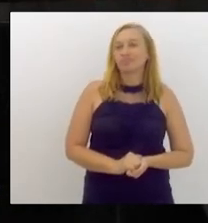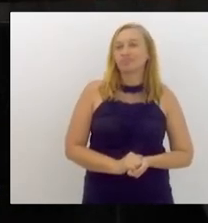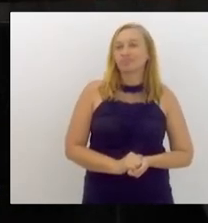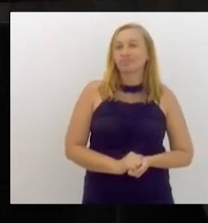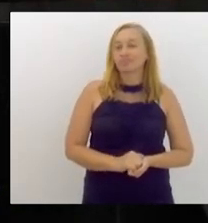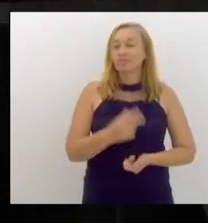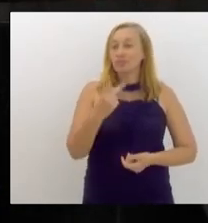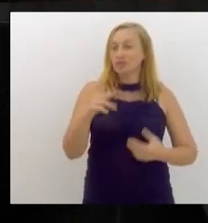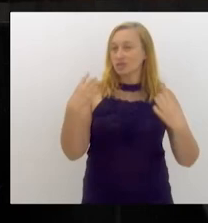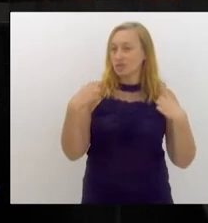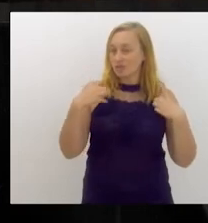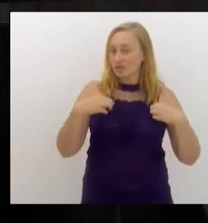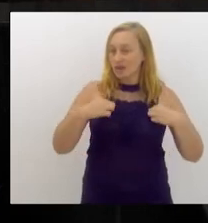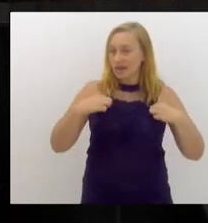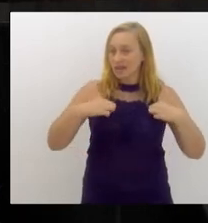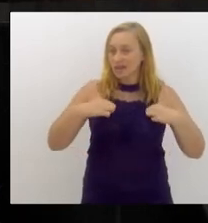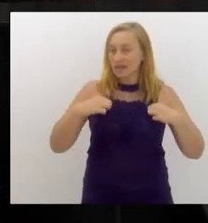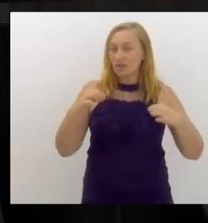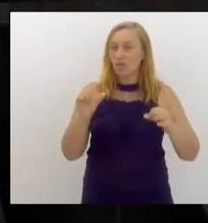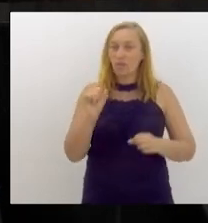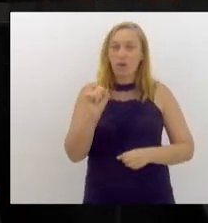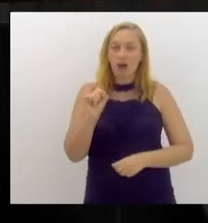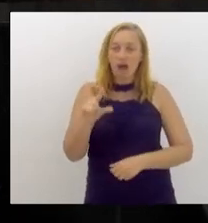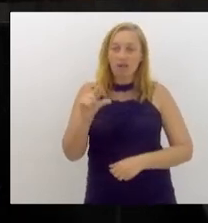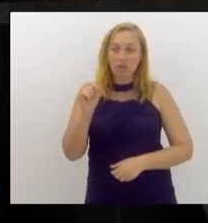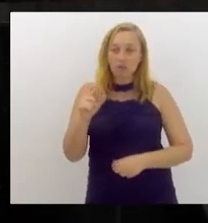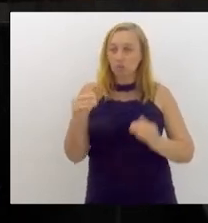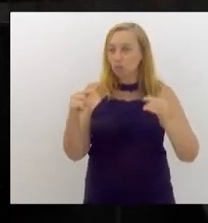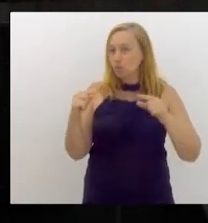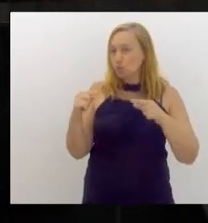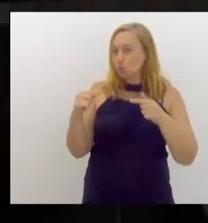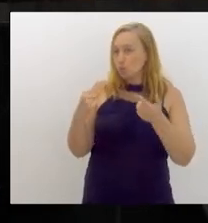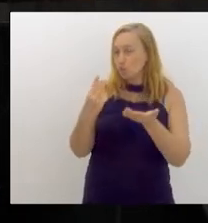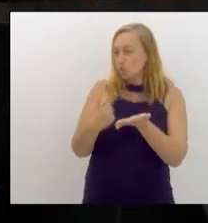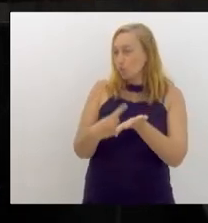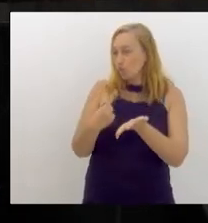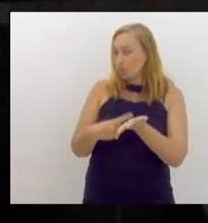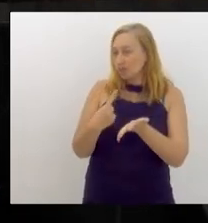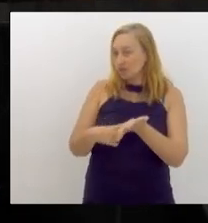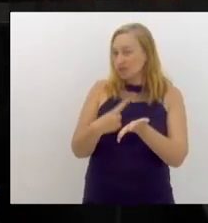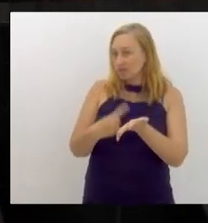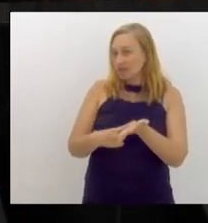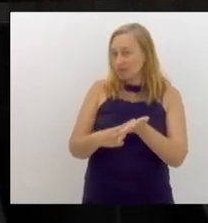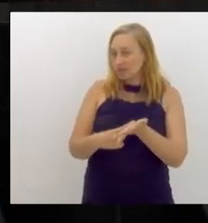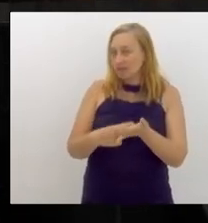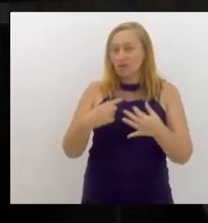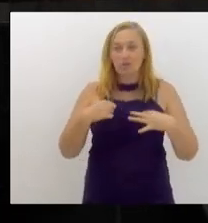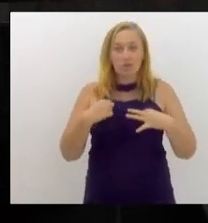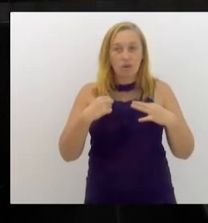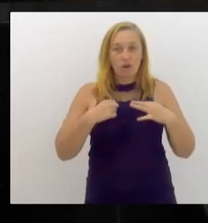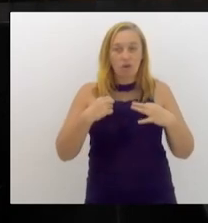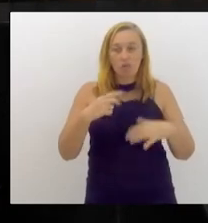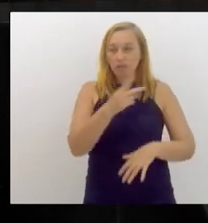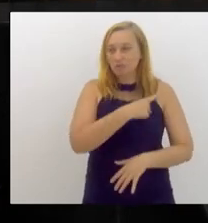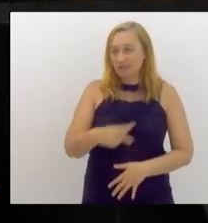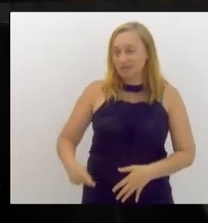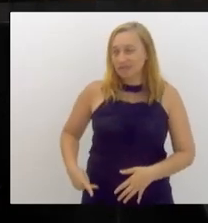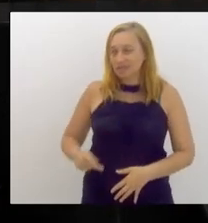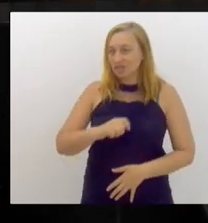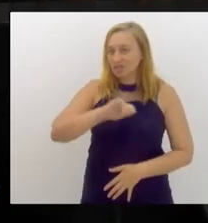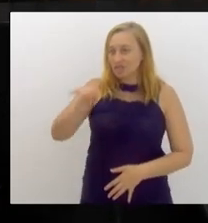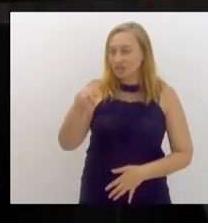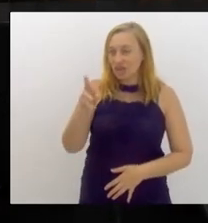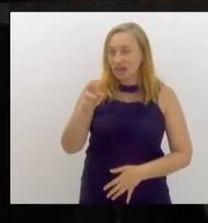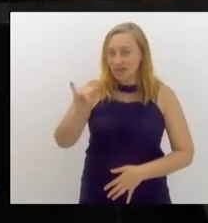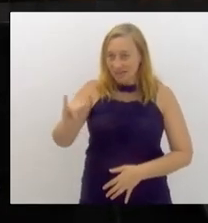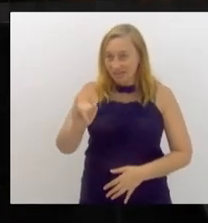casaco azul, combinando com a indumentária do presidente Jair. Combinaram antes,